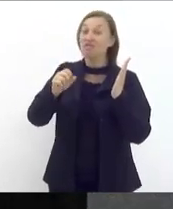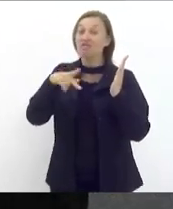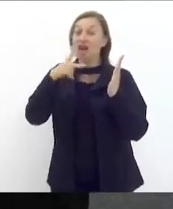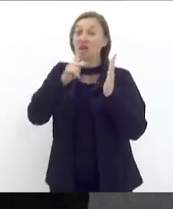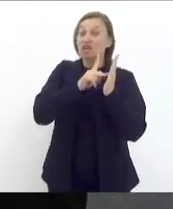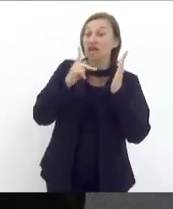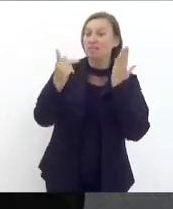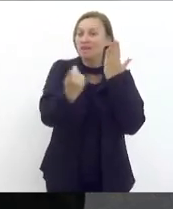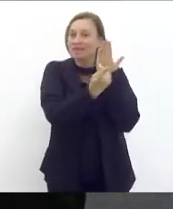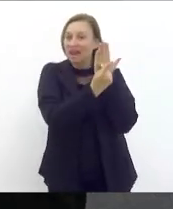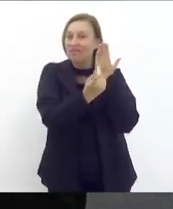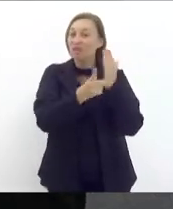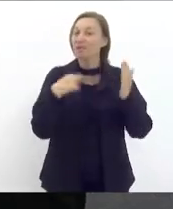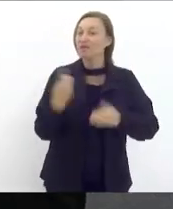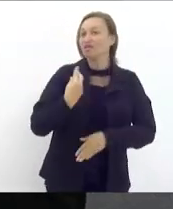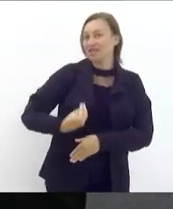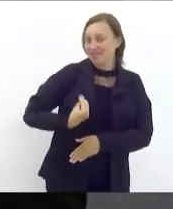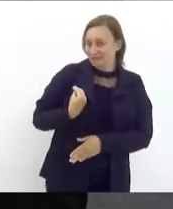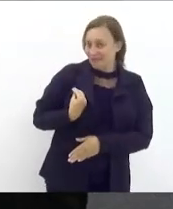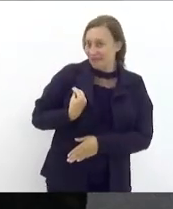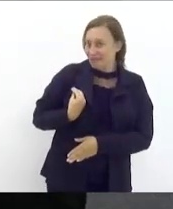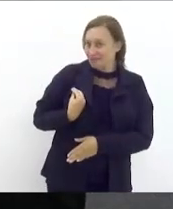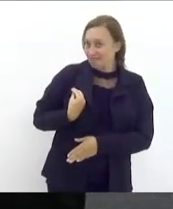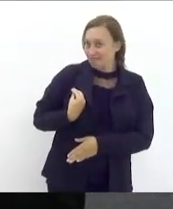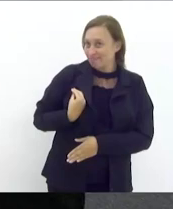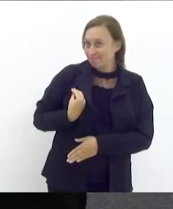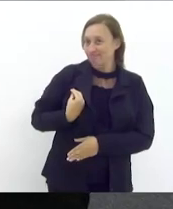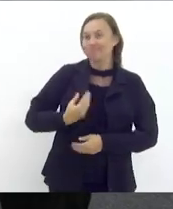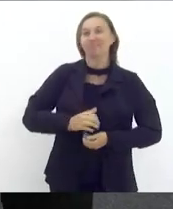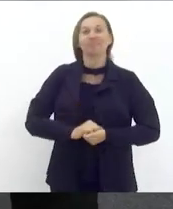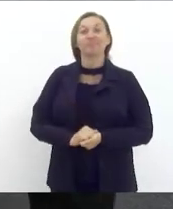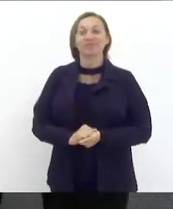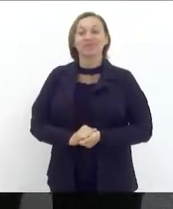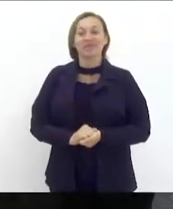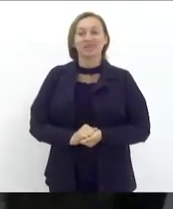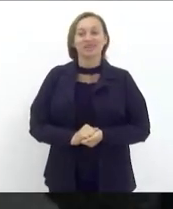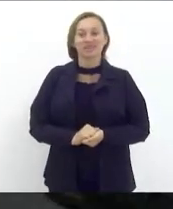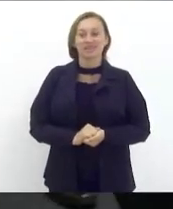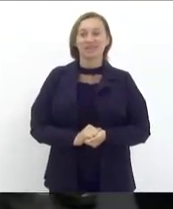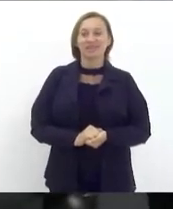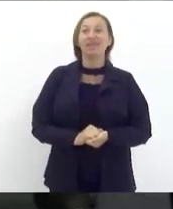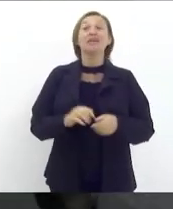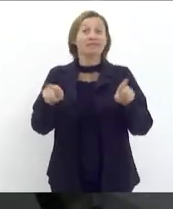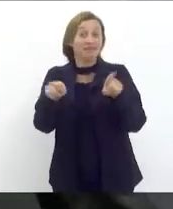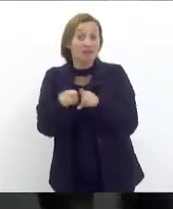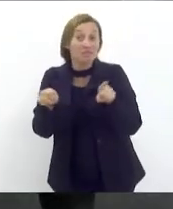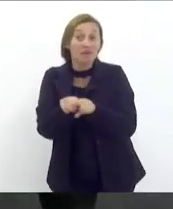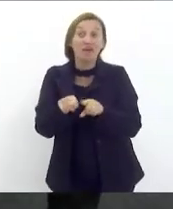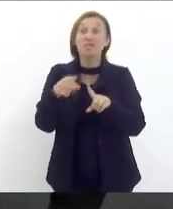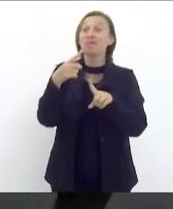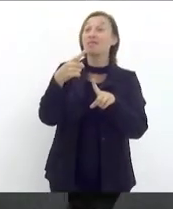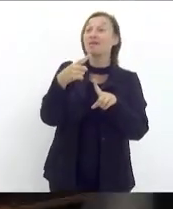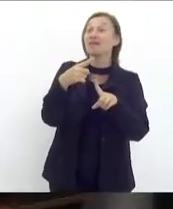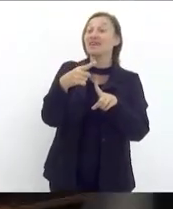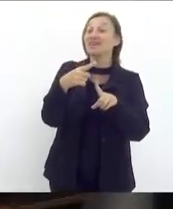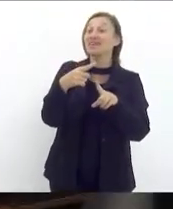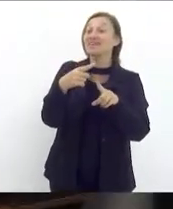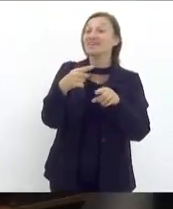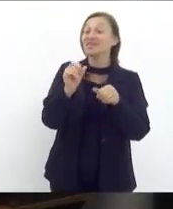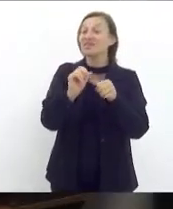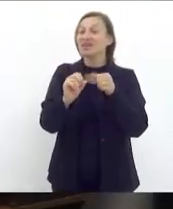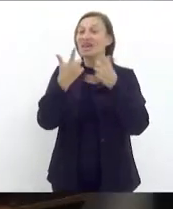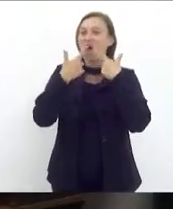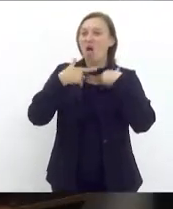para as nossas vidas e mais metáforas também porque são feitas com